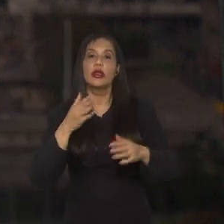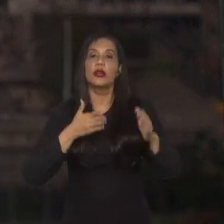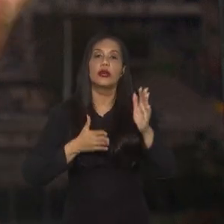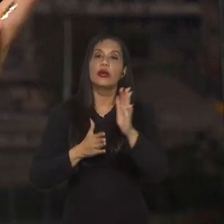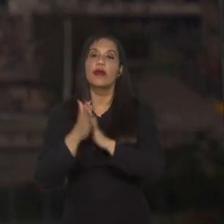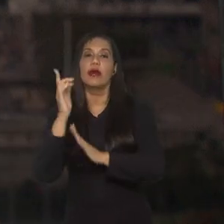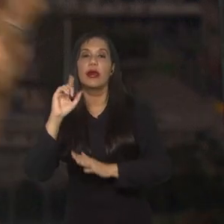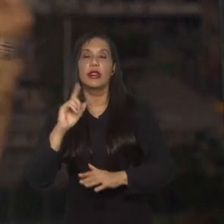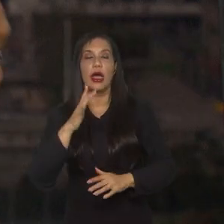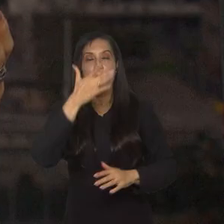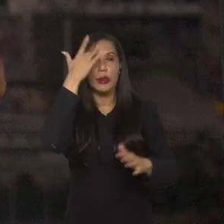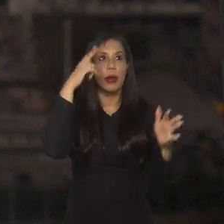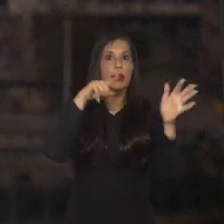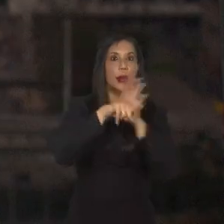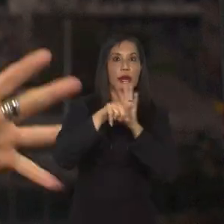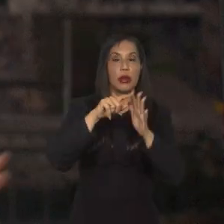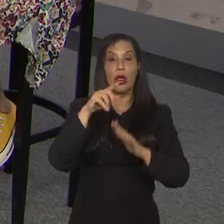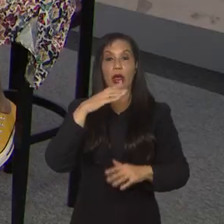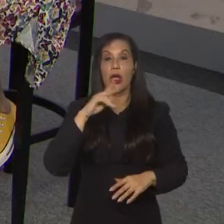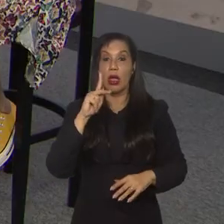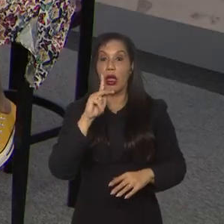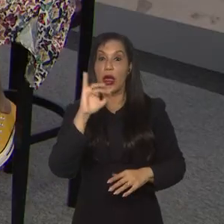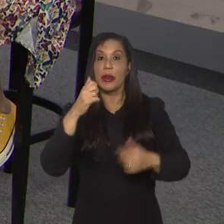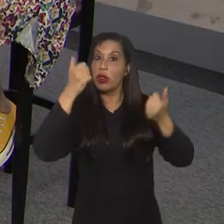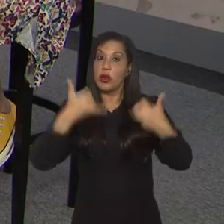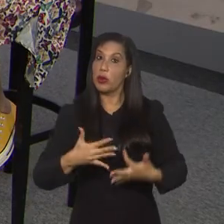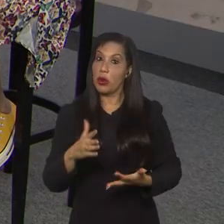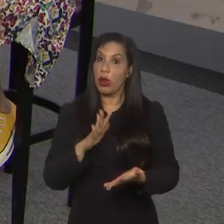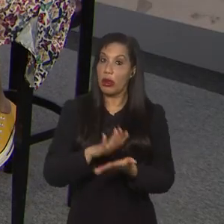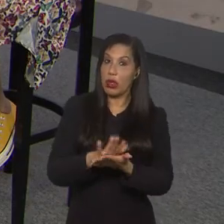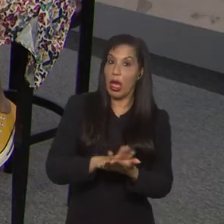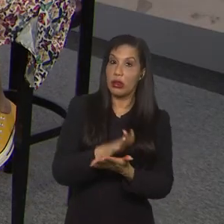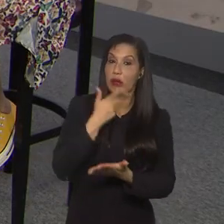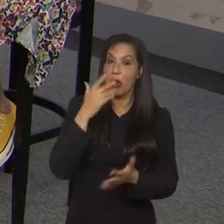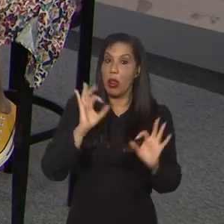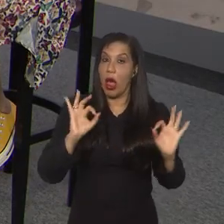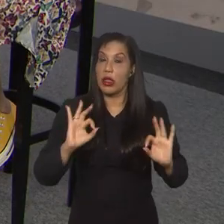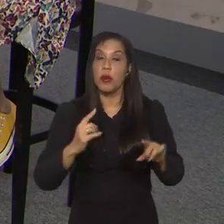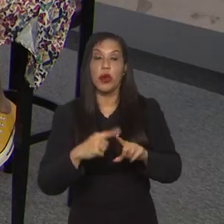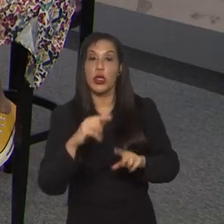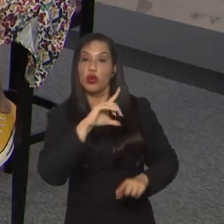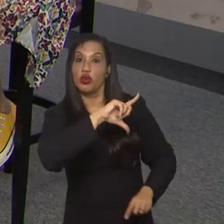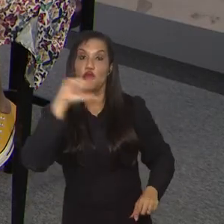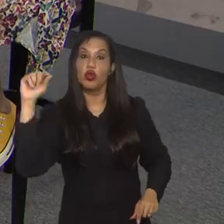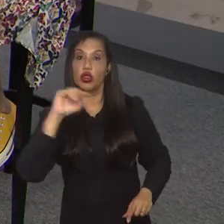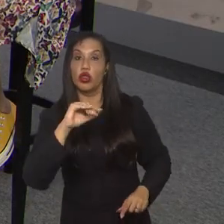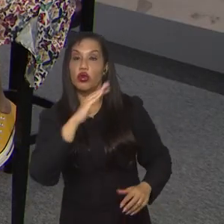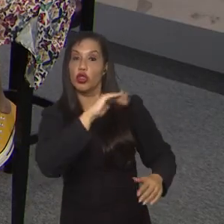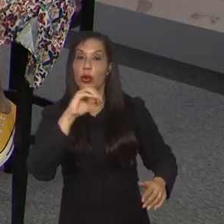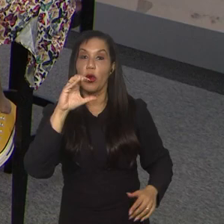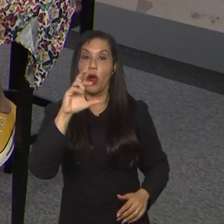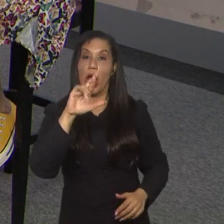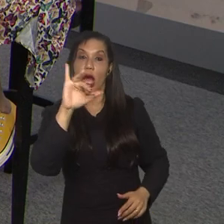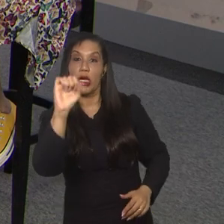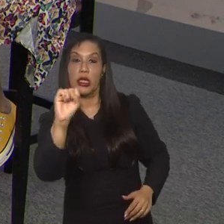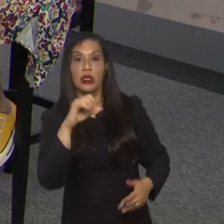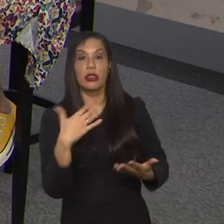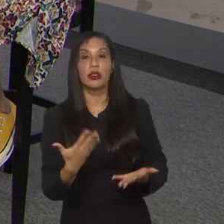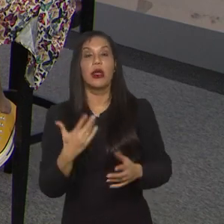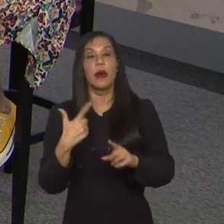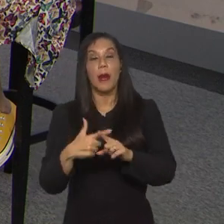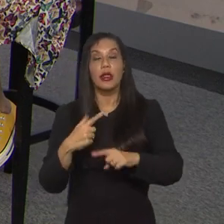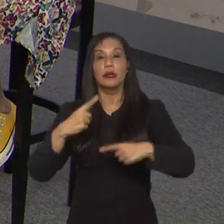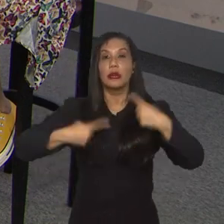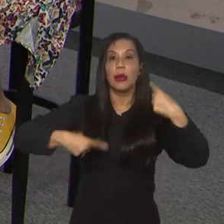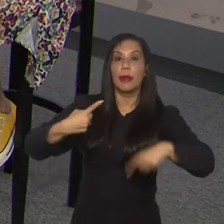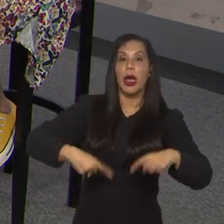já ficou querendo saber, ah, e ela vai explicar. E a Pia não explicou, tá? Então, esse debate rola muito entre todo mundo que acompanha o